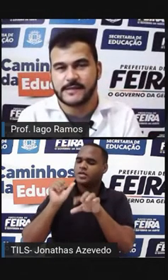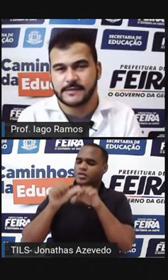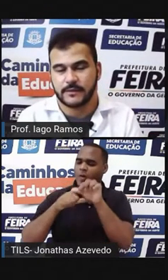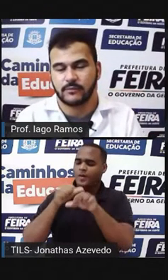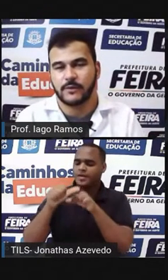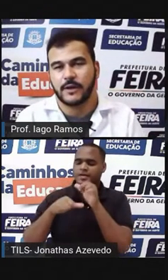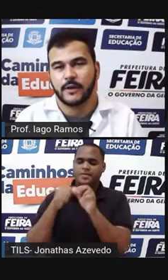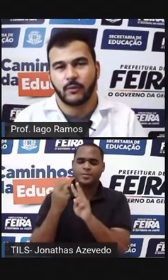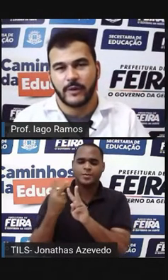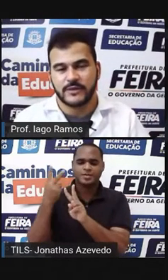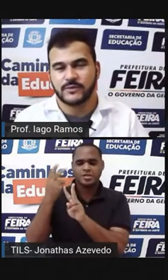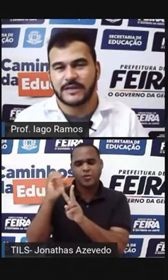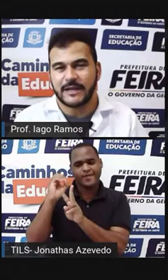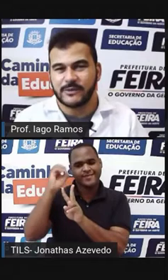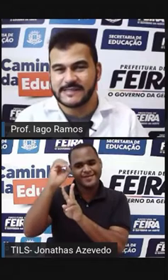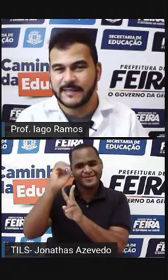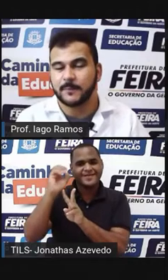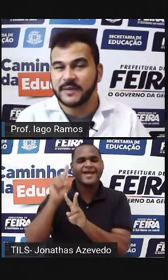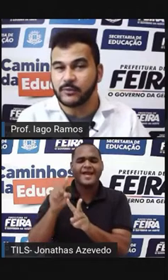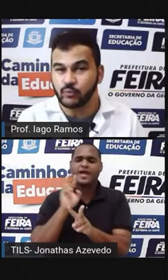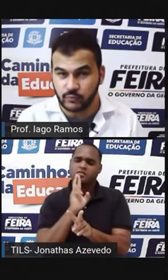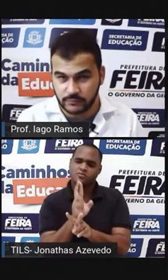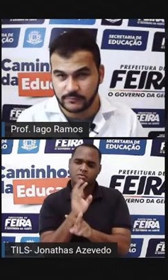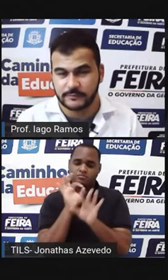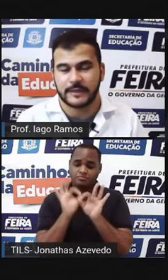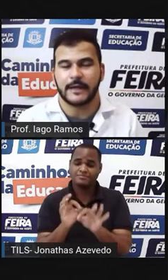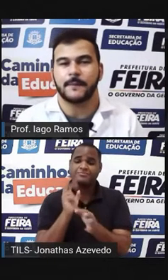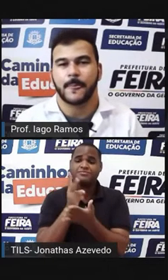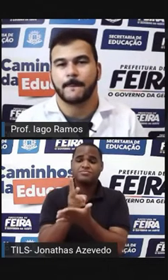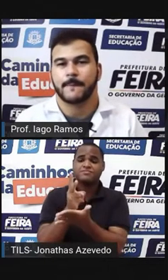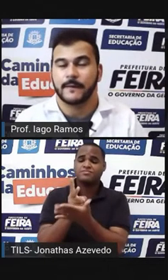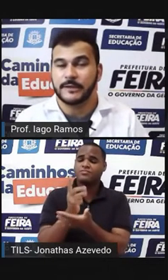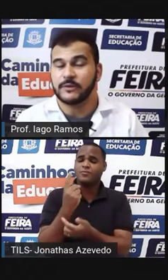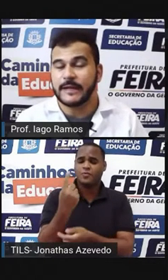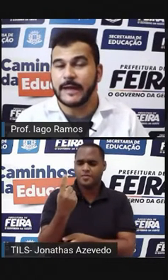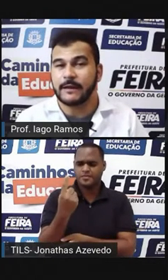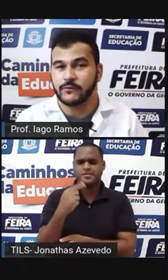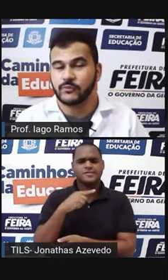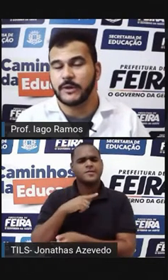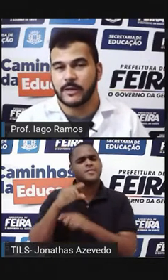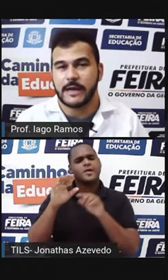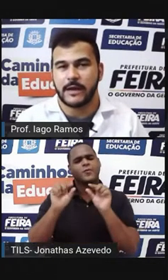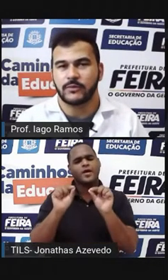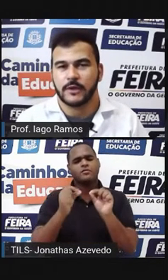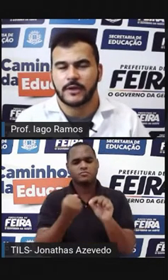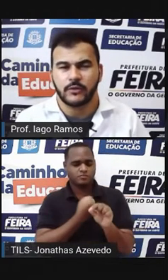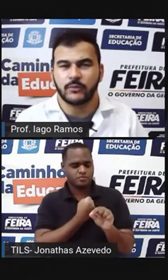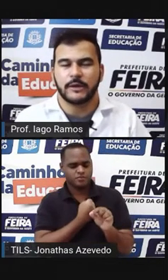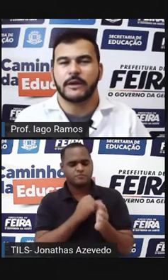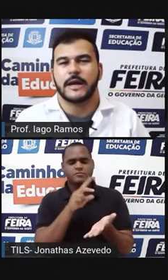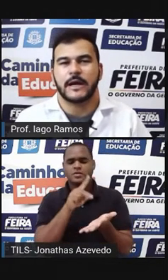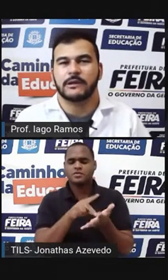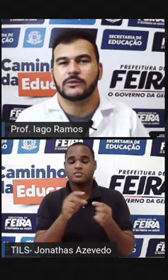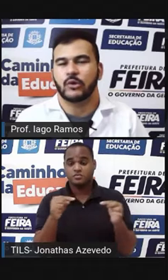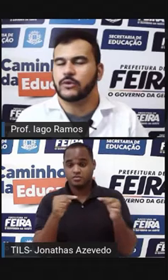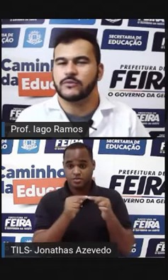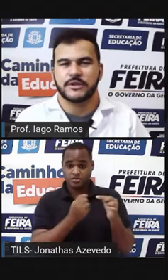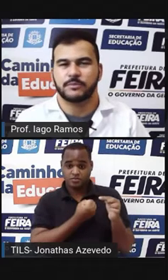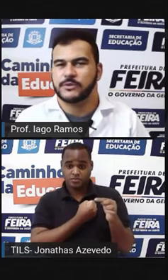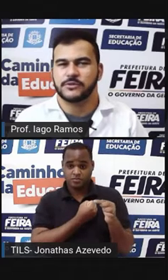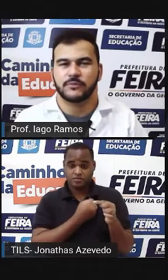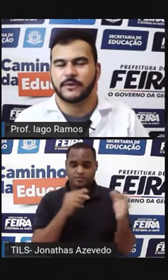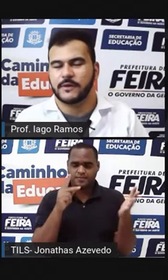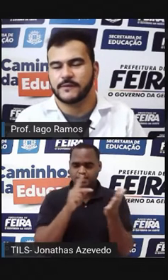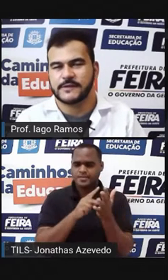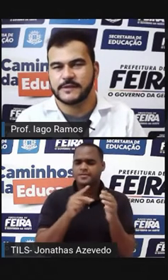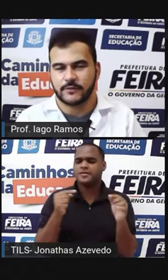potenciação, o resultado é sempre um, tá? E o que é número real? Número real é todo